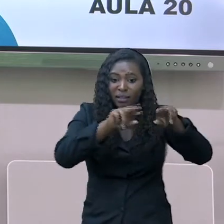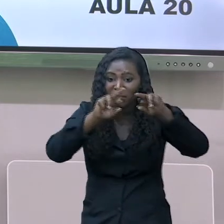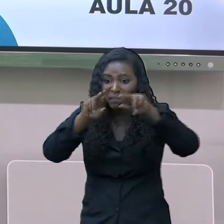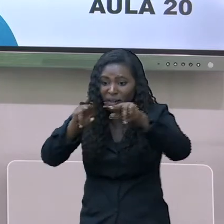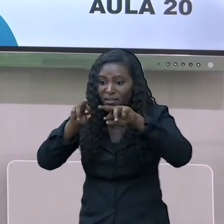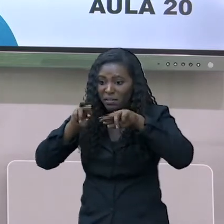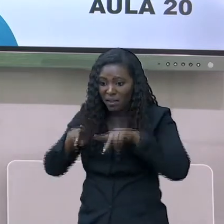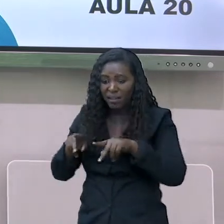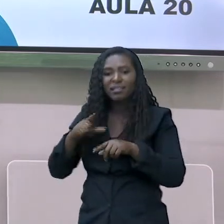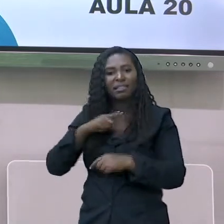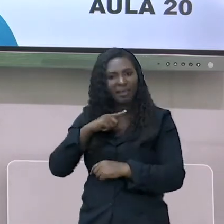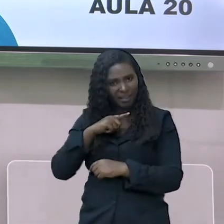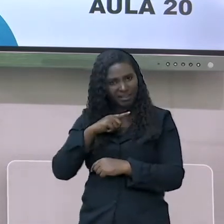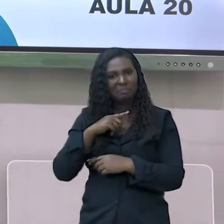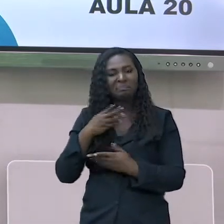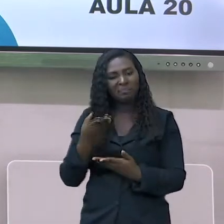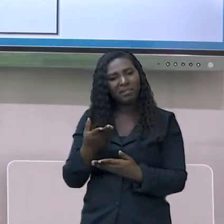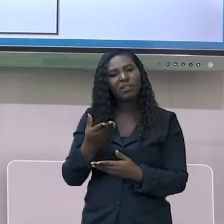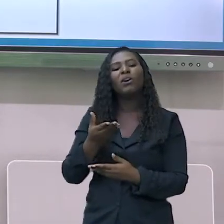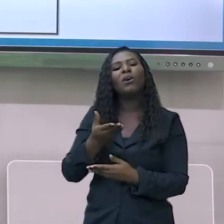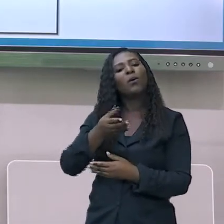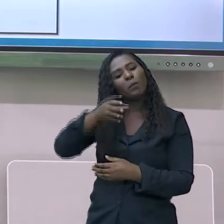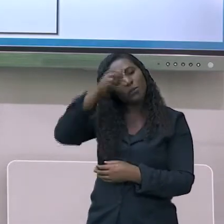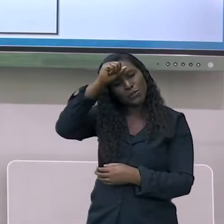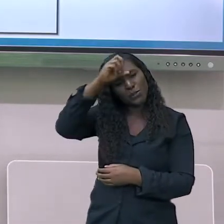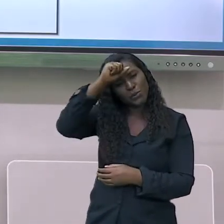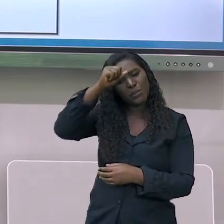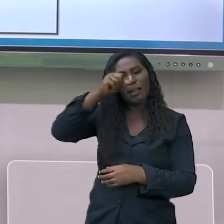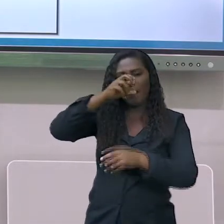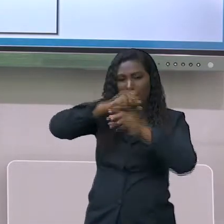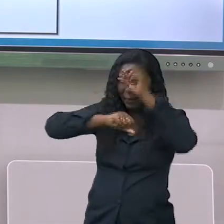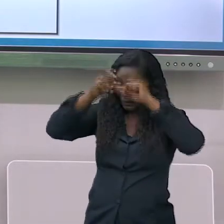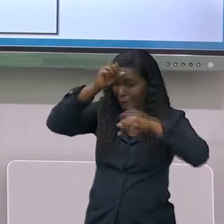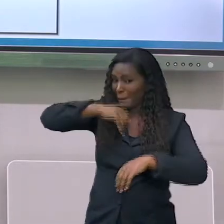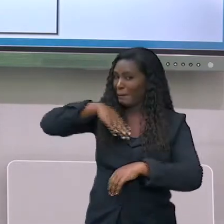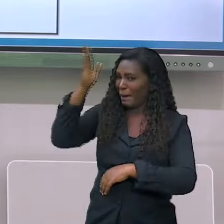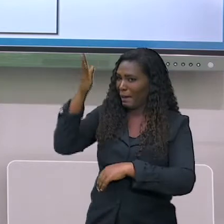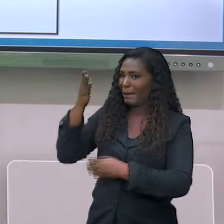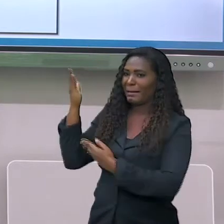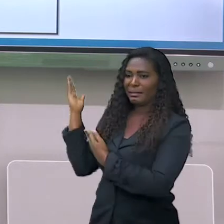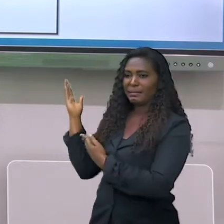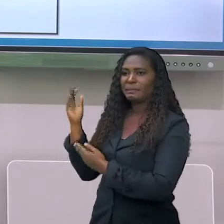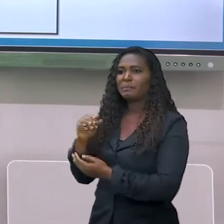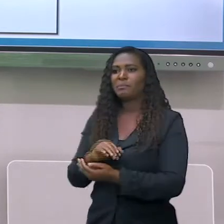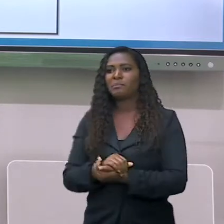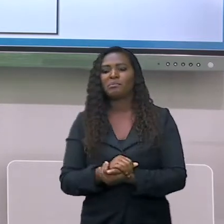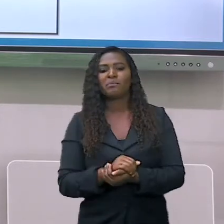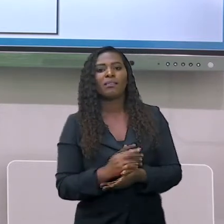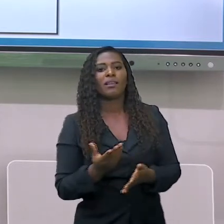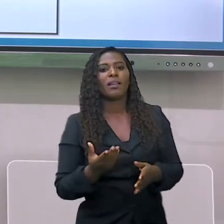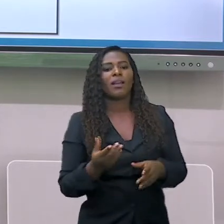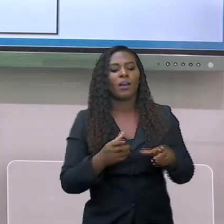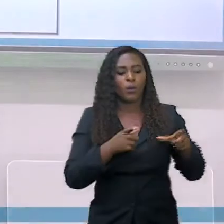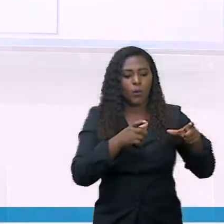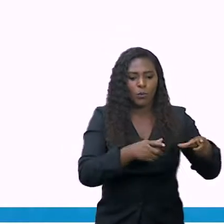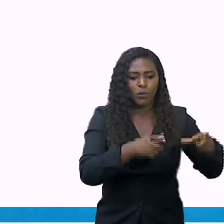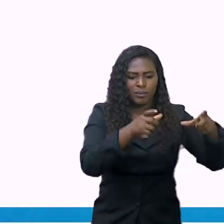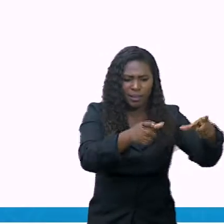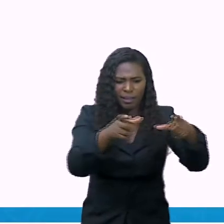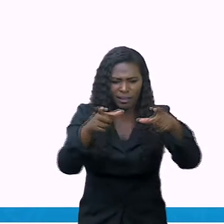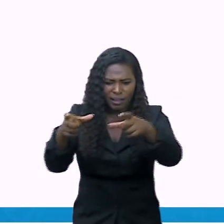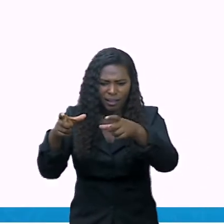Vamos então, vamos viajar nesse continente lindo, né? A distribuição de terras emersas pelo mundo.